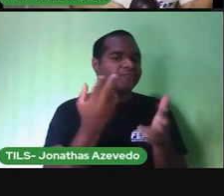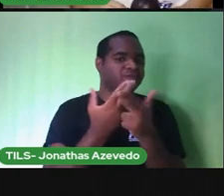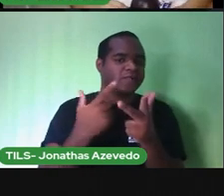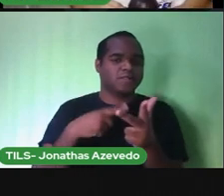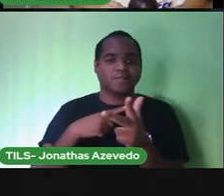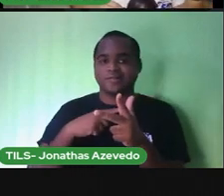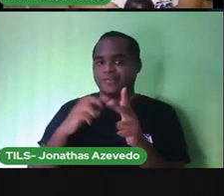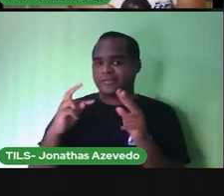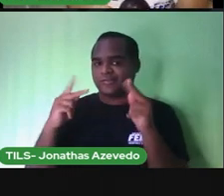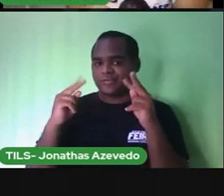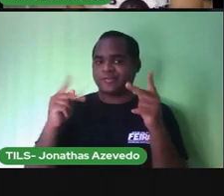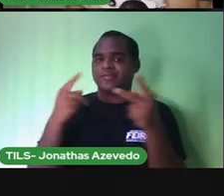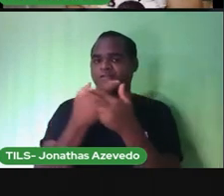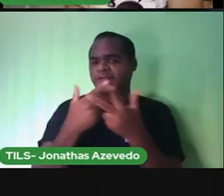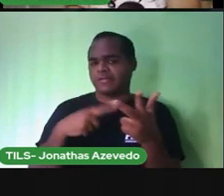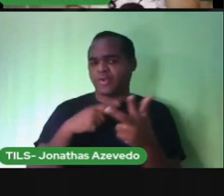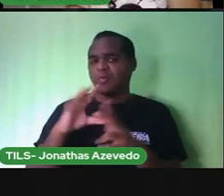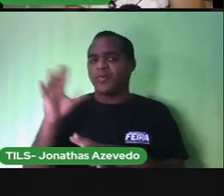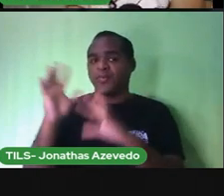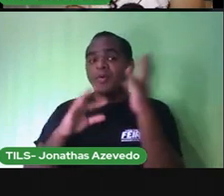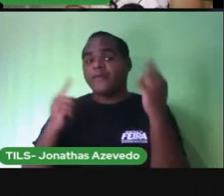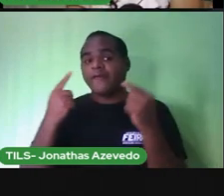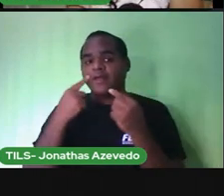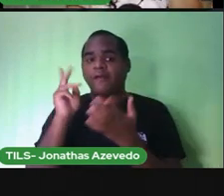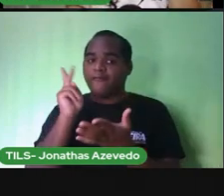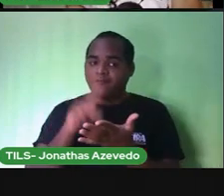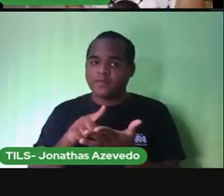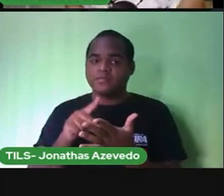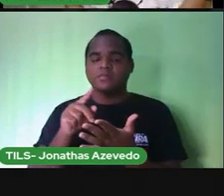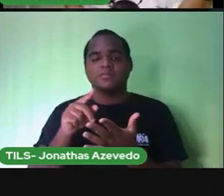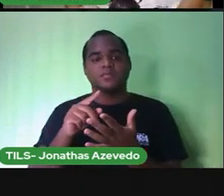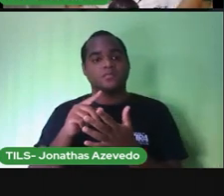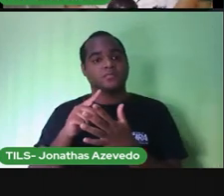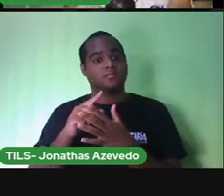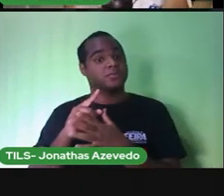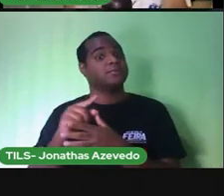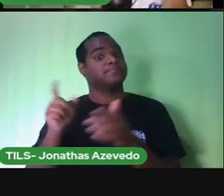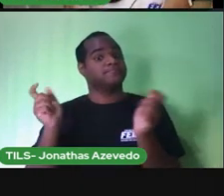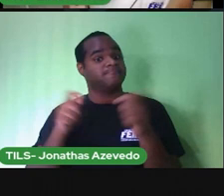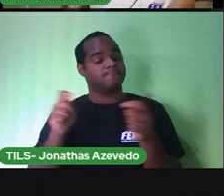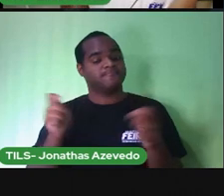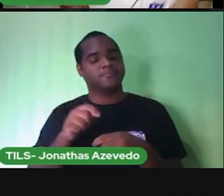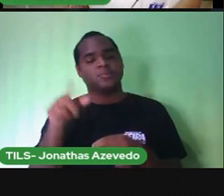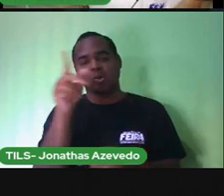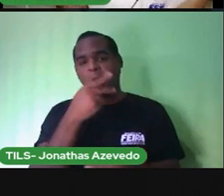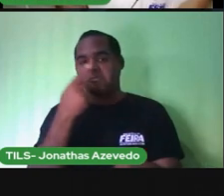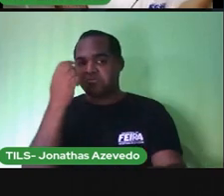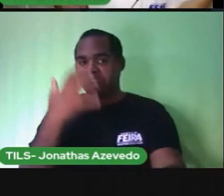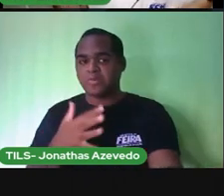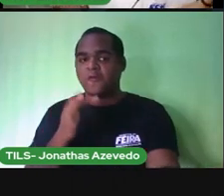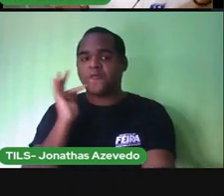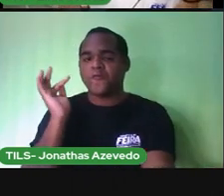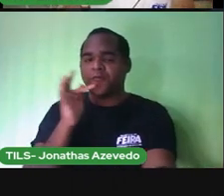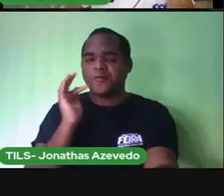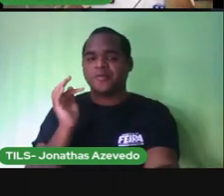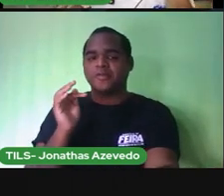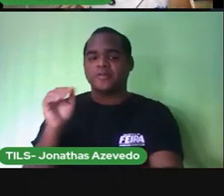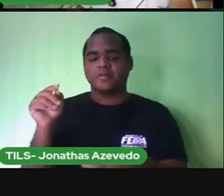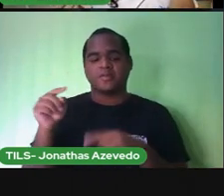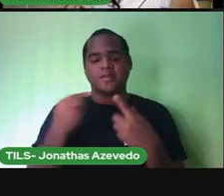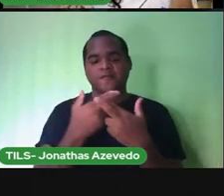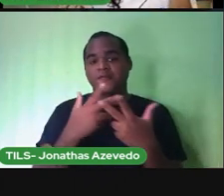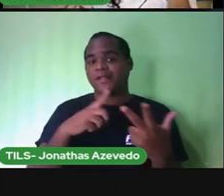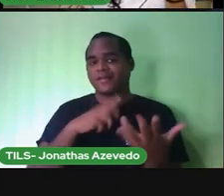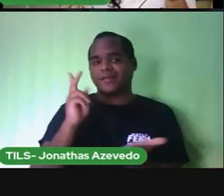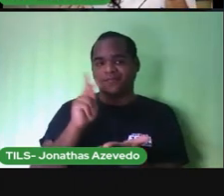maior frequência, porque é o período mais profício para que as frutas estejam na